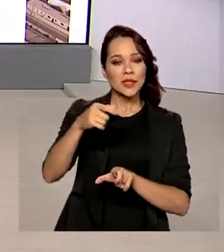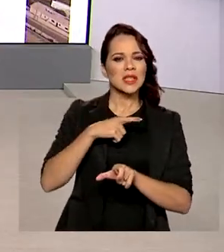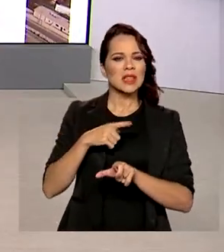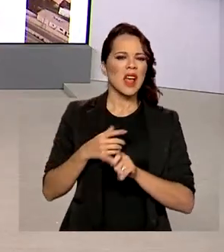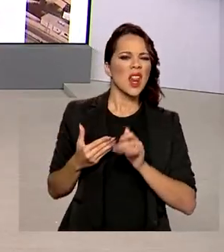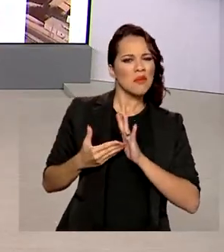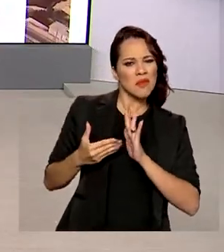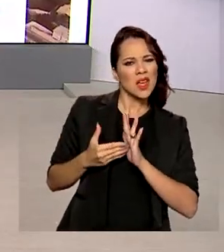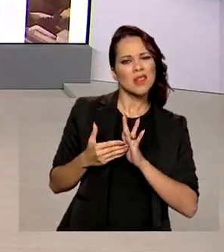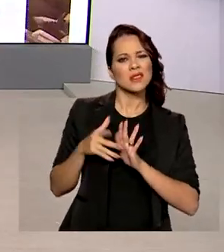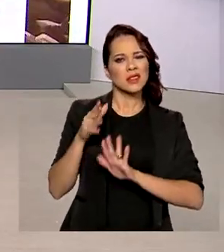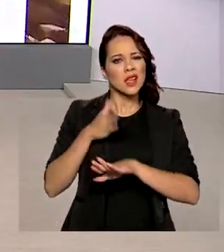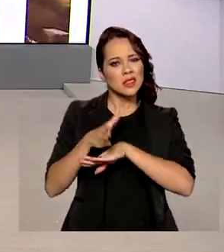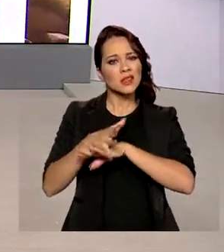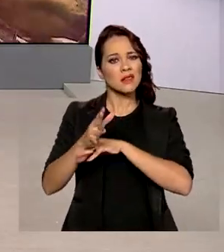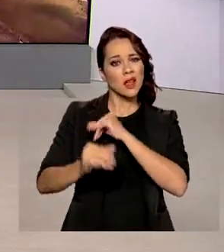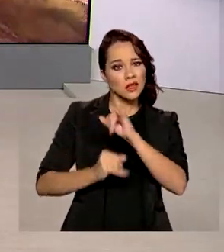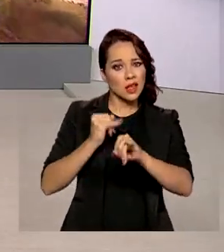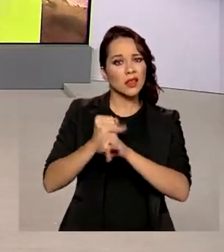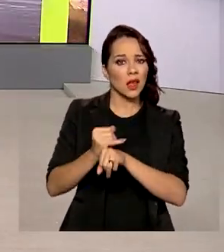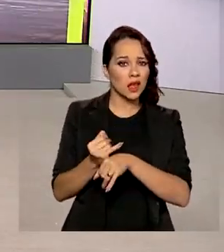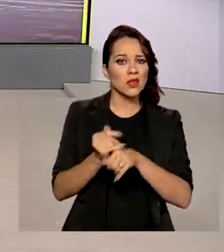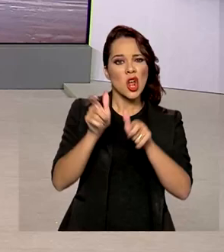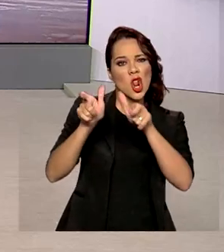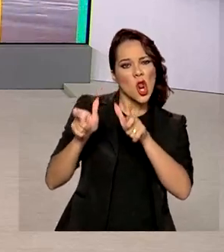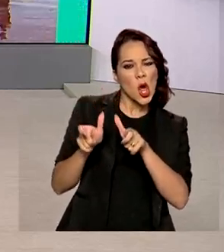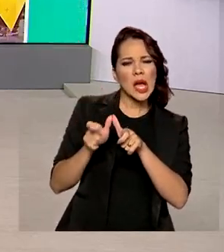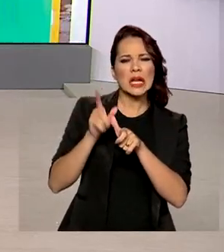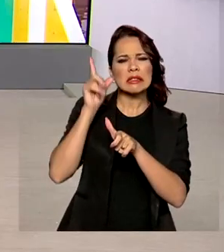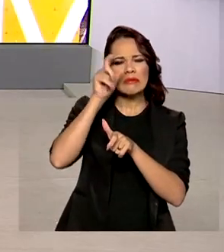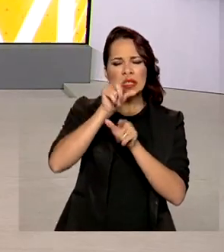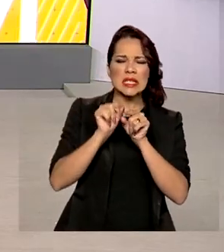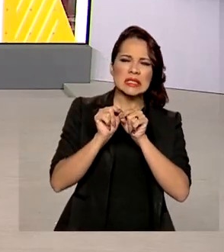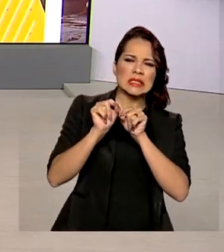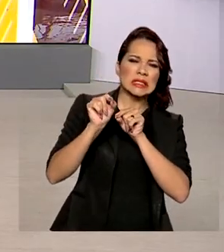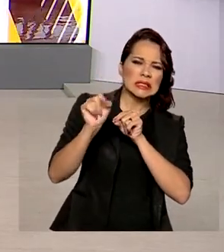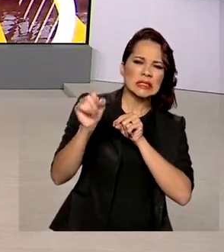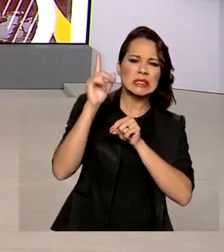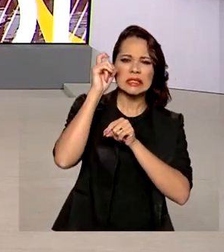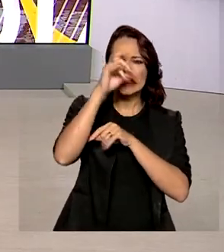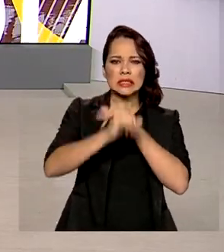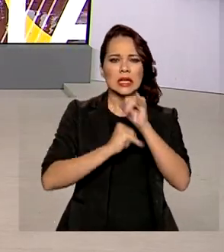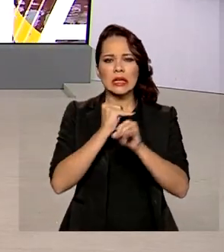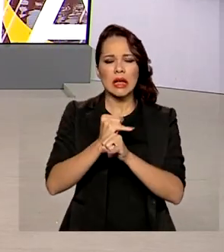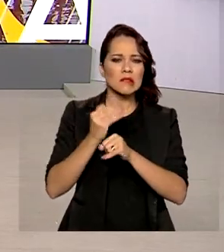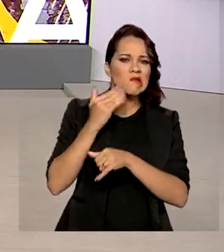limitação de dados para acessar a internet ou em locais onde o sinal de internet apresente falhas.